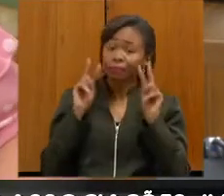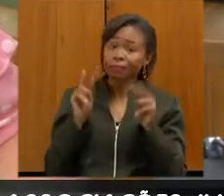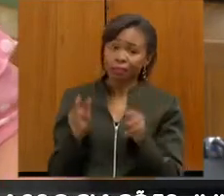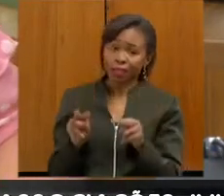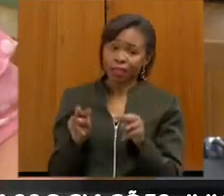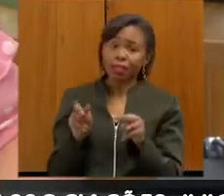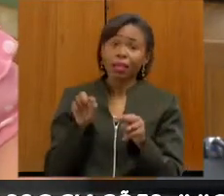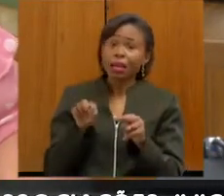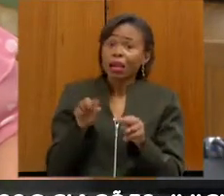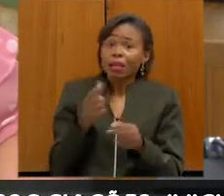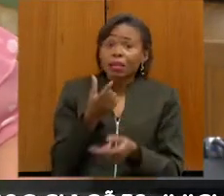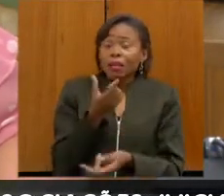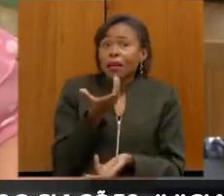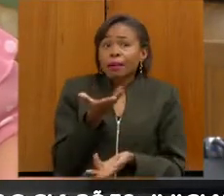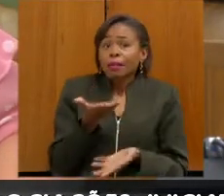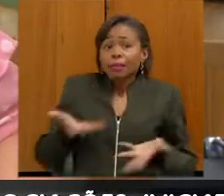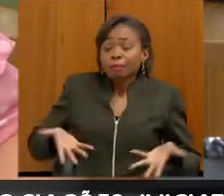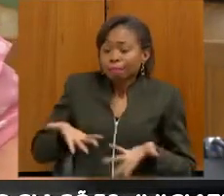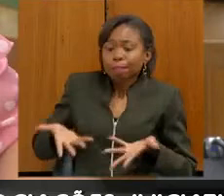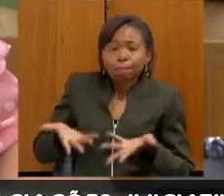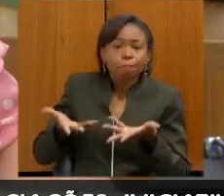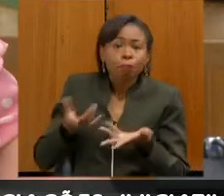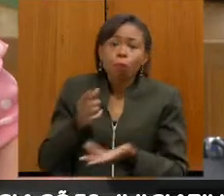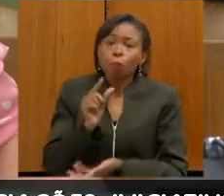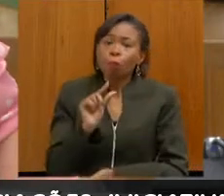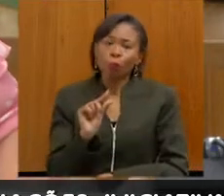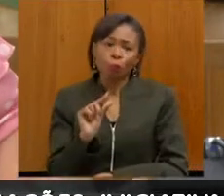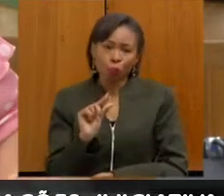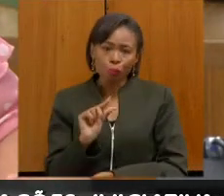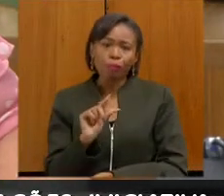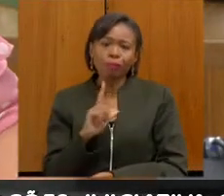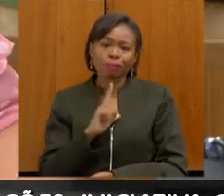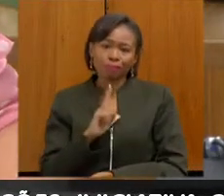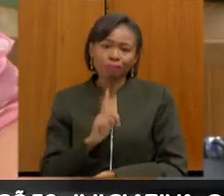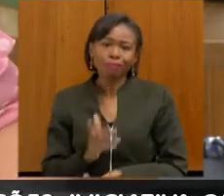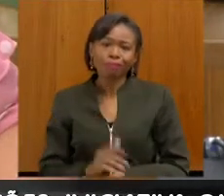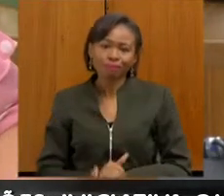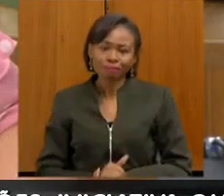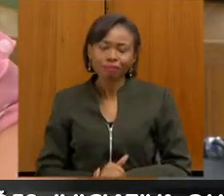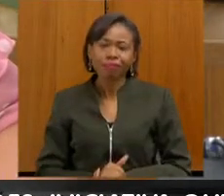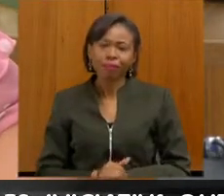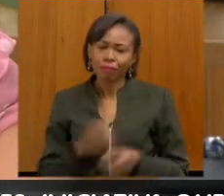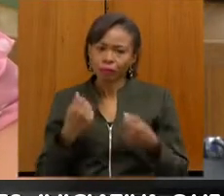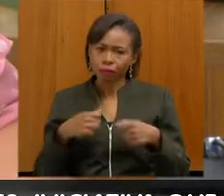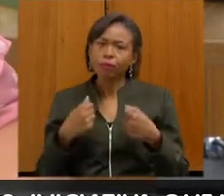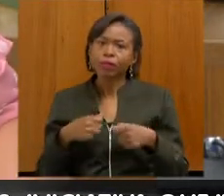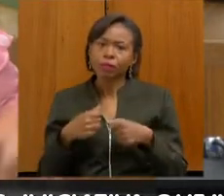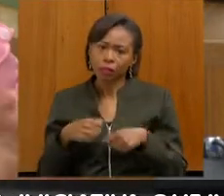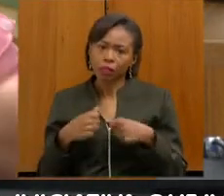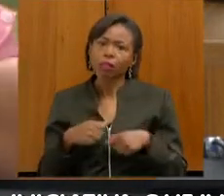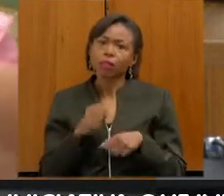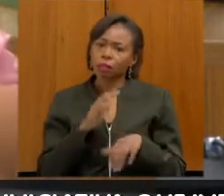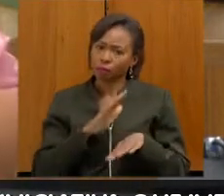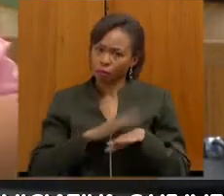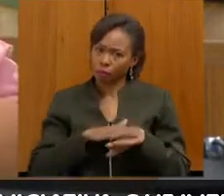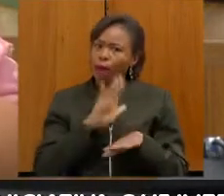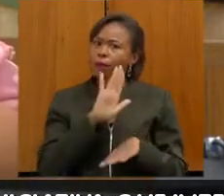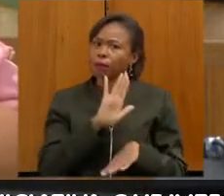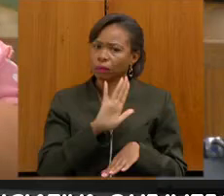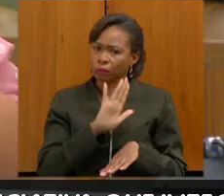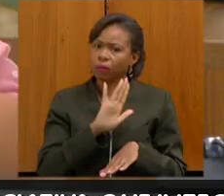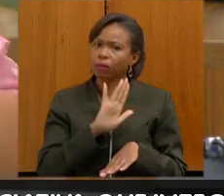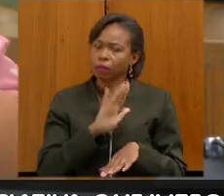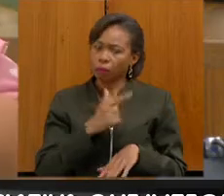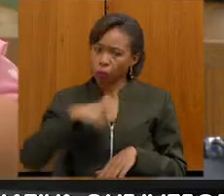têm muito pouco incentivo para isso. Então, eu acho que tem que ter os cursos, mas também tem que flexibilizar um